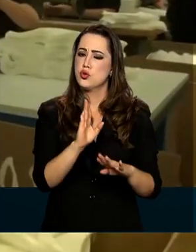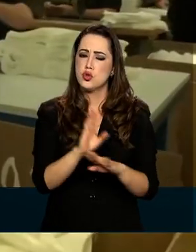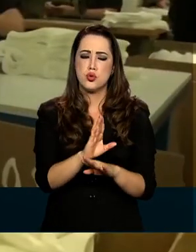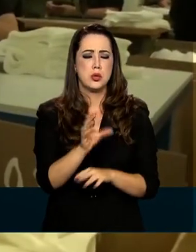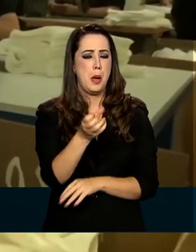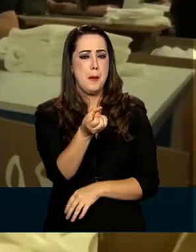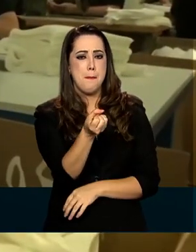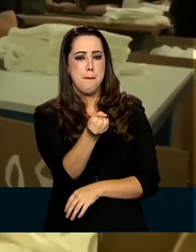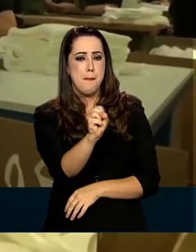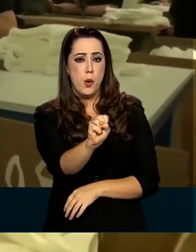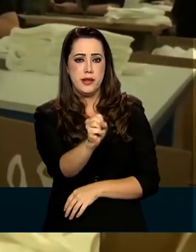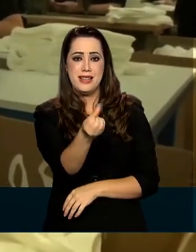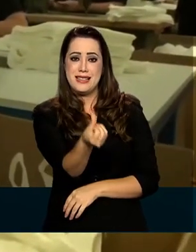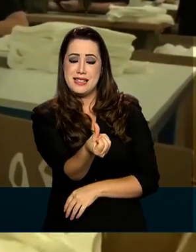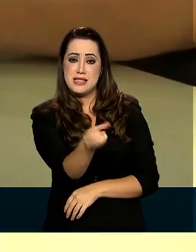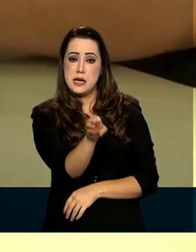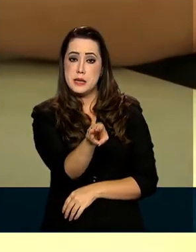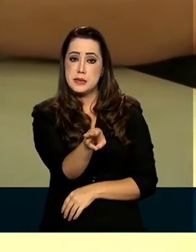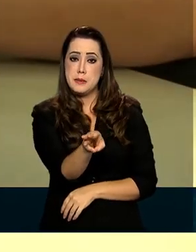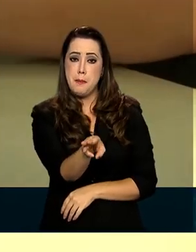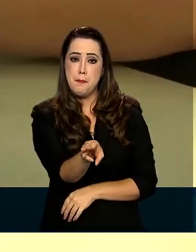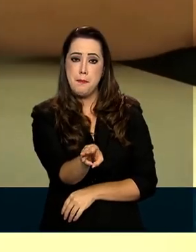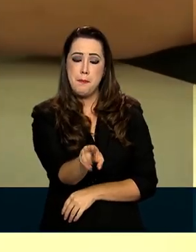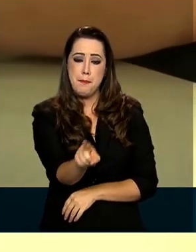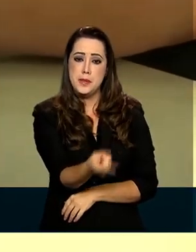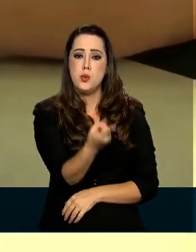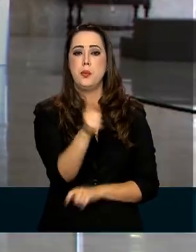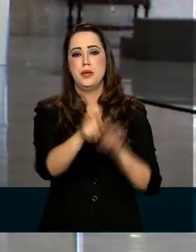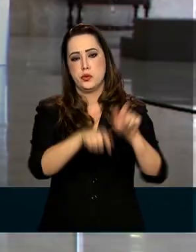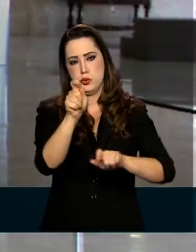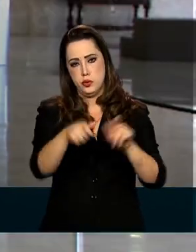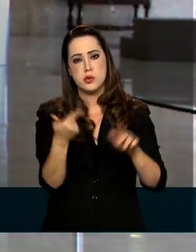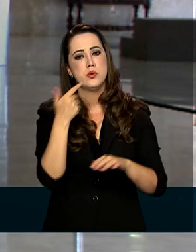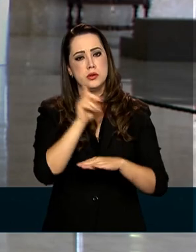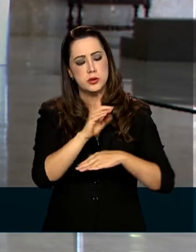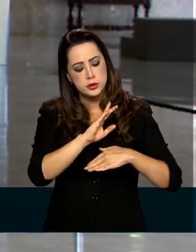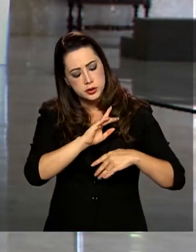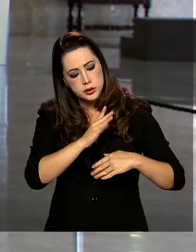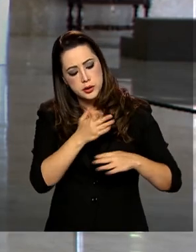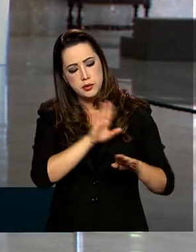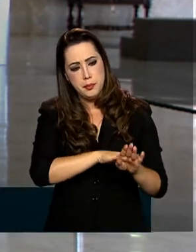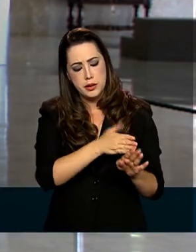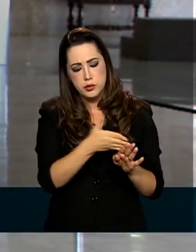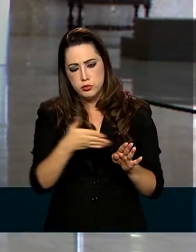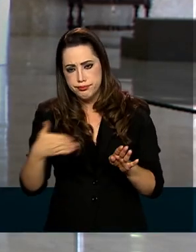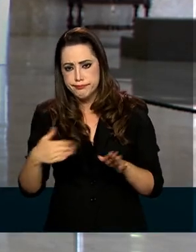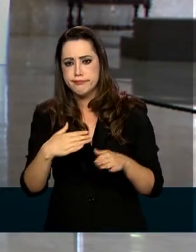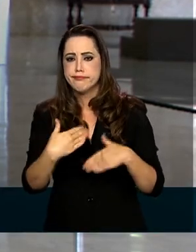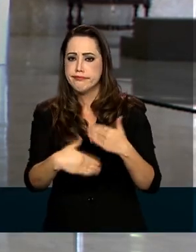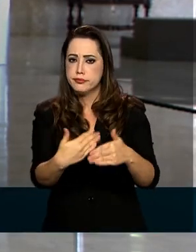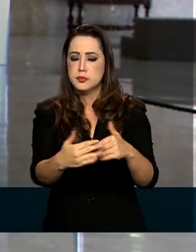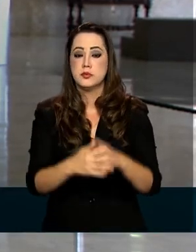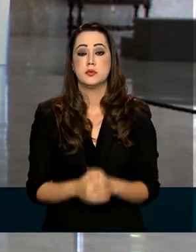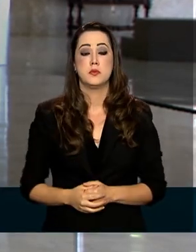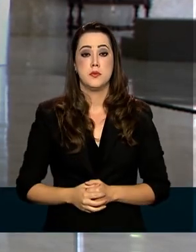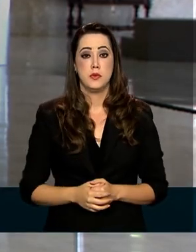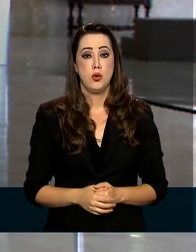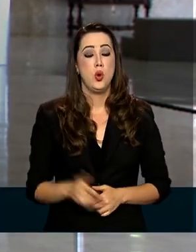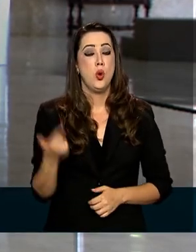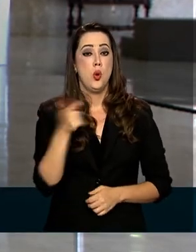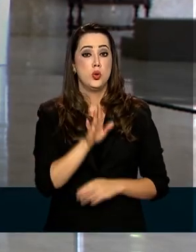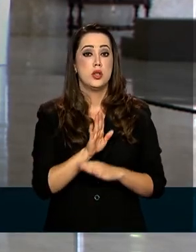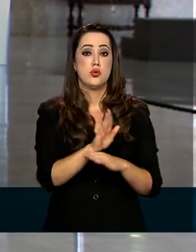mil empreendedores atravessarem a pandemia. Outra medida foi para ajudar a manter em dia as